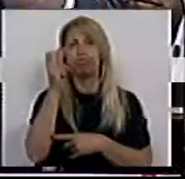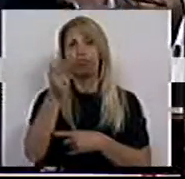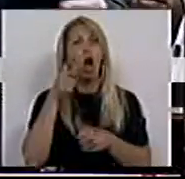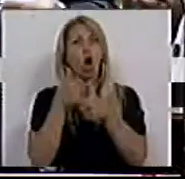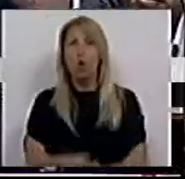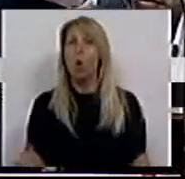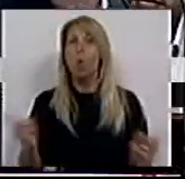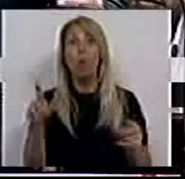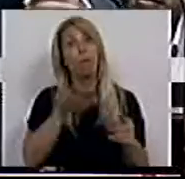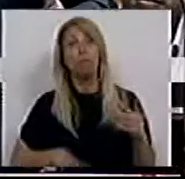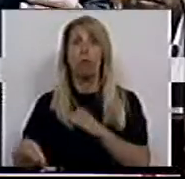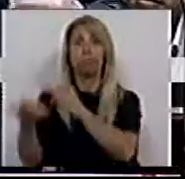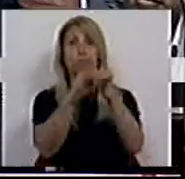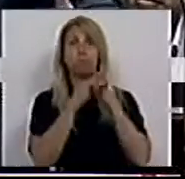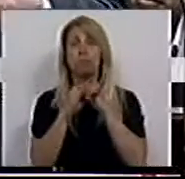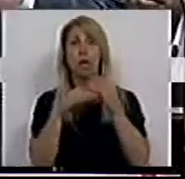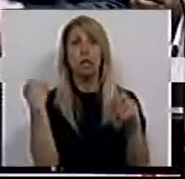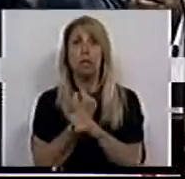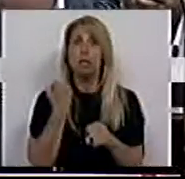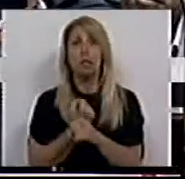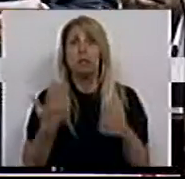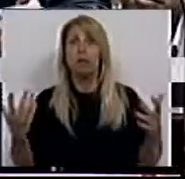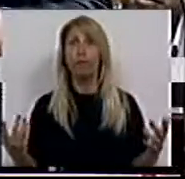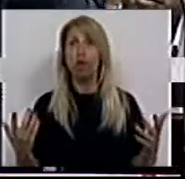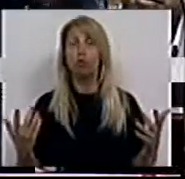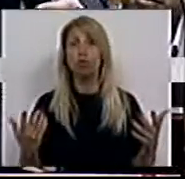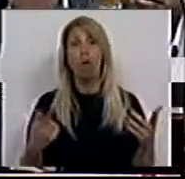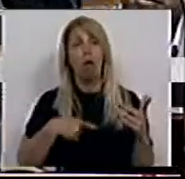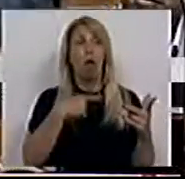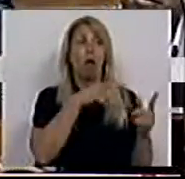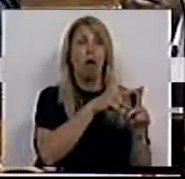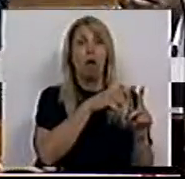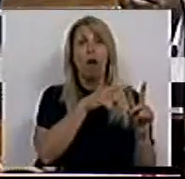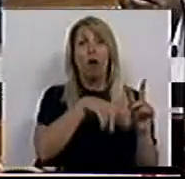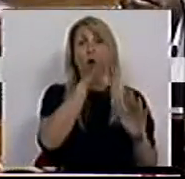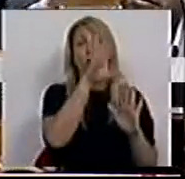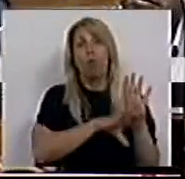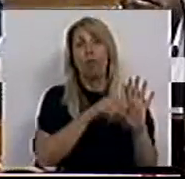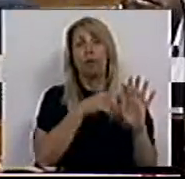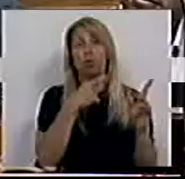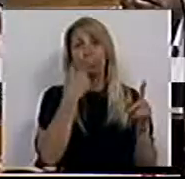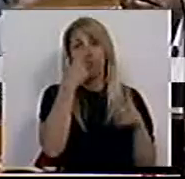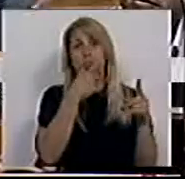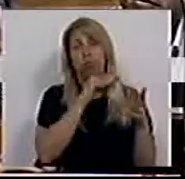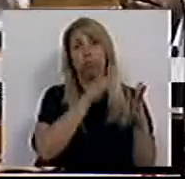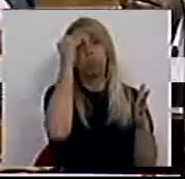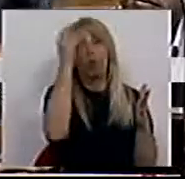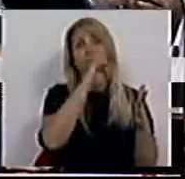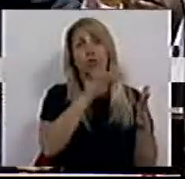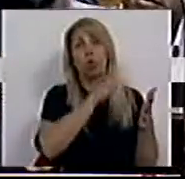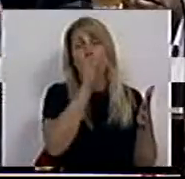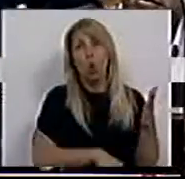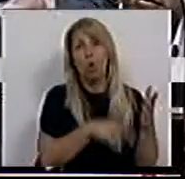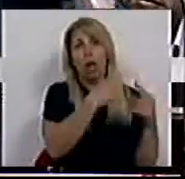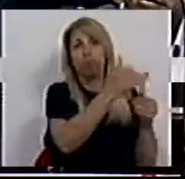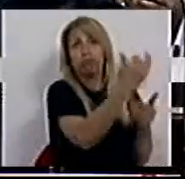uma situação de igualdade de prestação de serviços entre precários e professores do quadro e que Portugal não tinha,